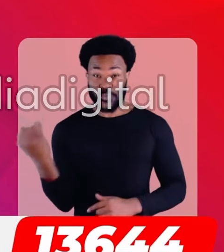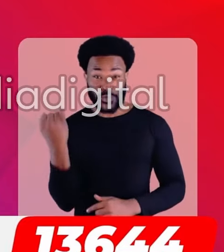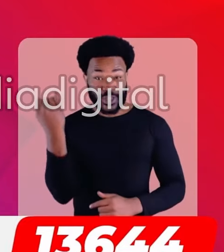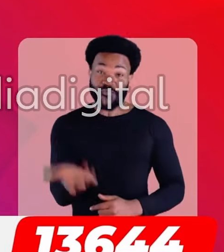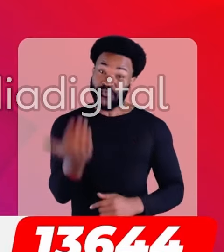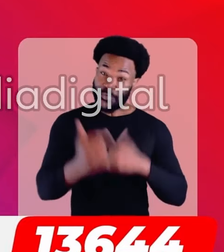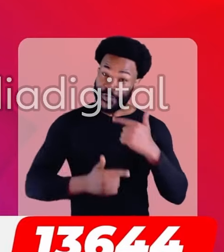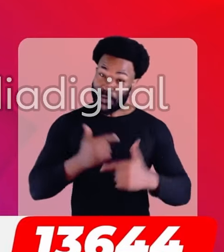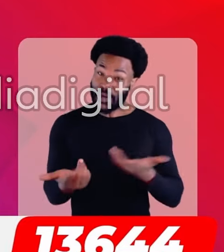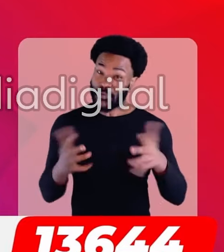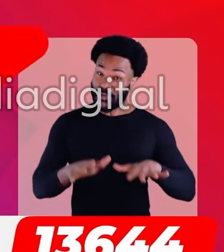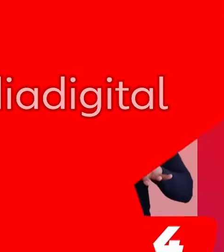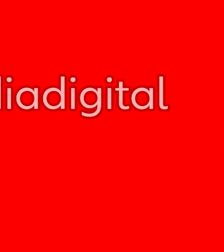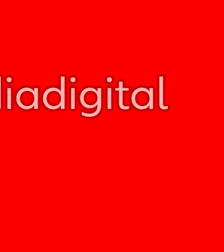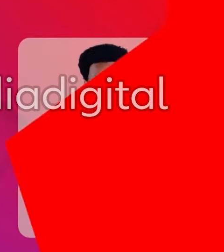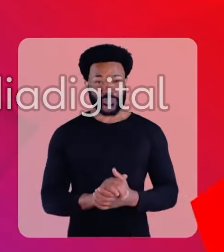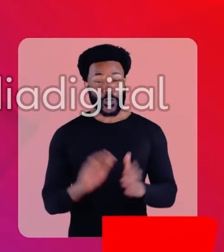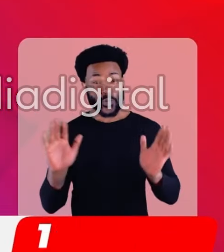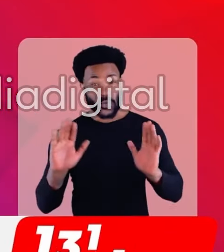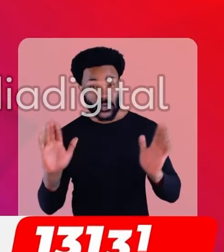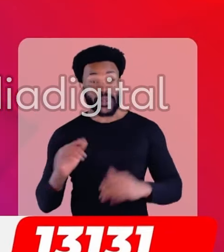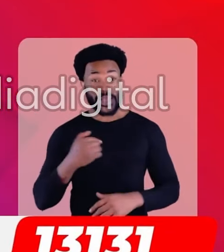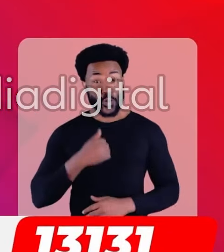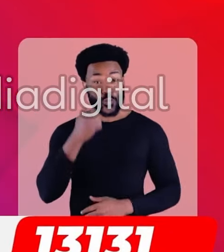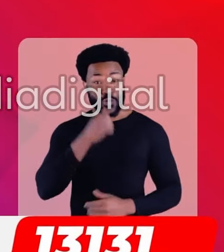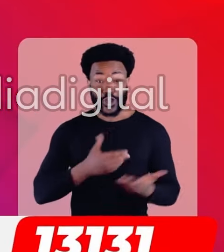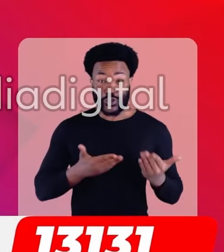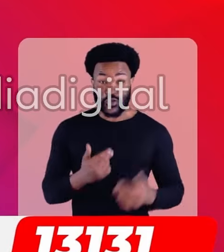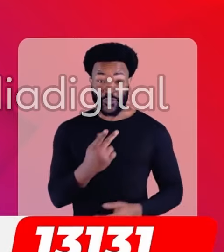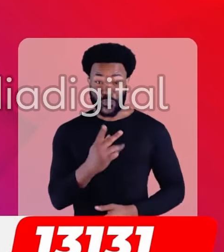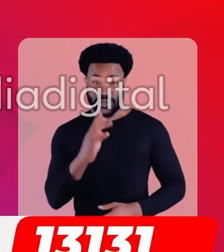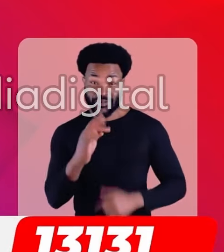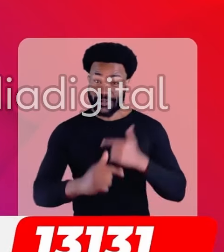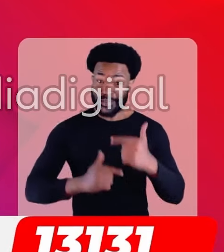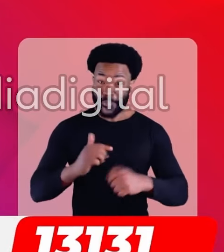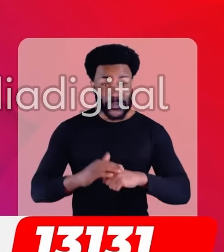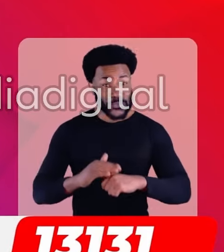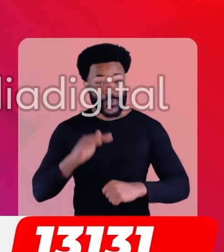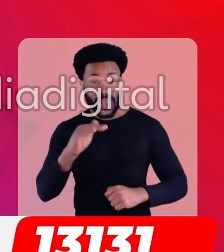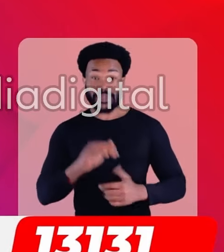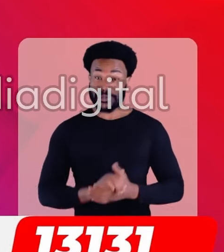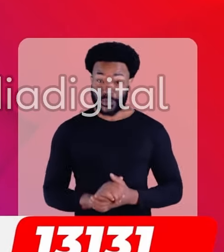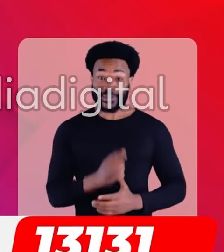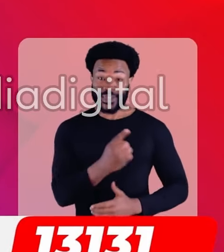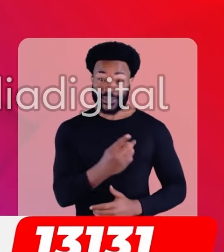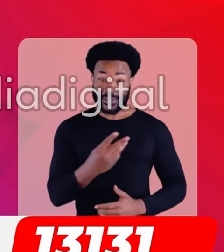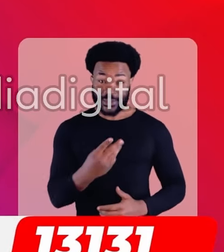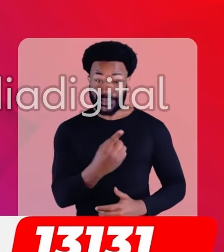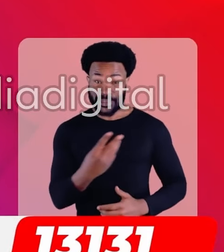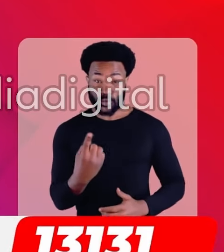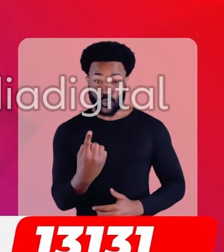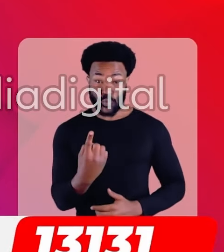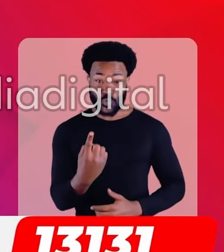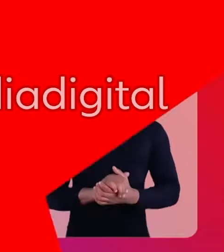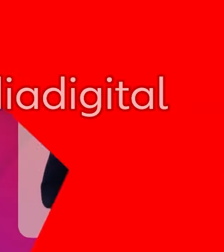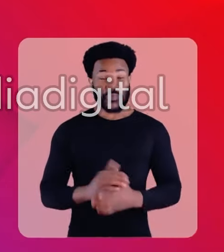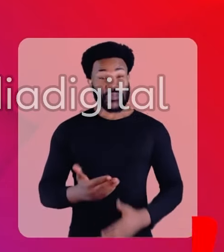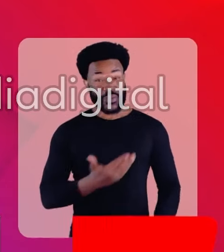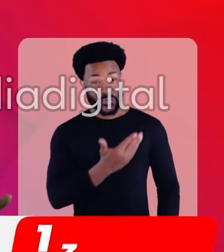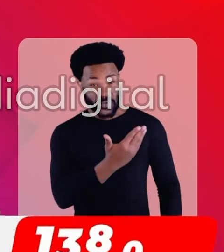fundamentais. Vamos trabalhar a inclusão. Pessoal, sou mulher, jovem, petiça. Trabalho muito mais. Luna Zaratini, 1331.